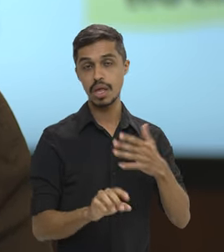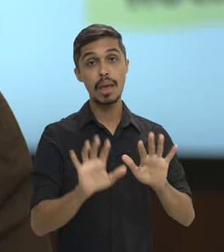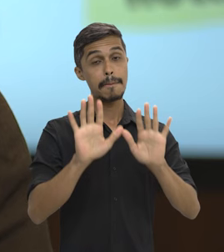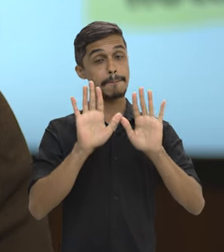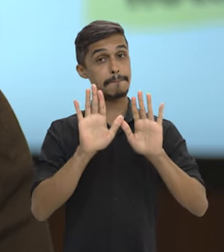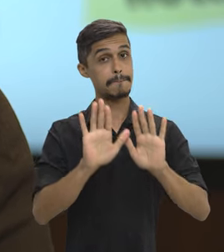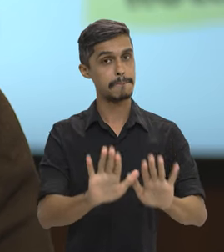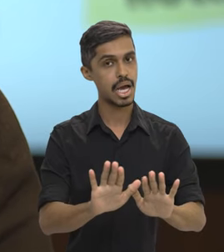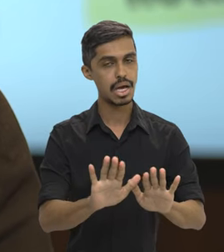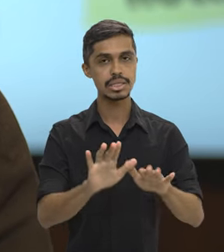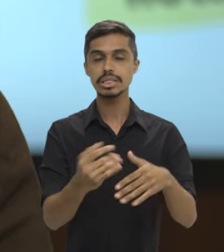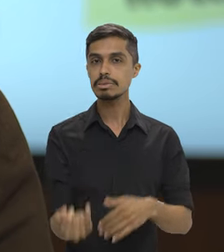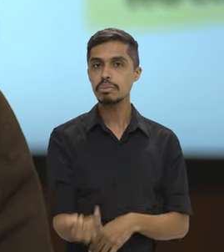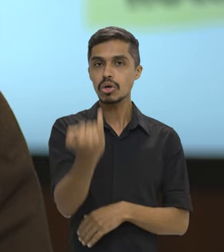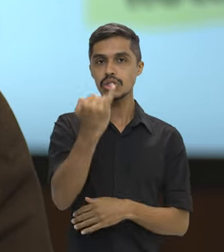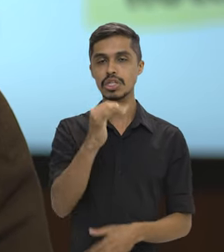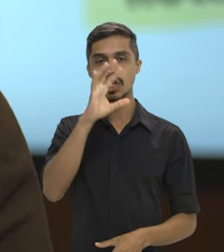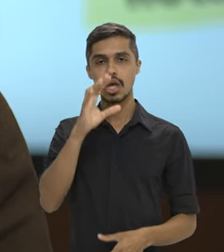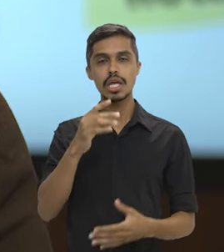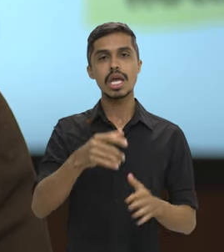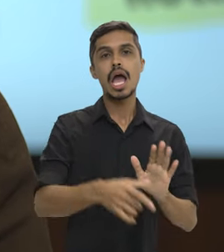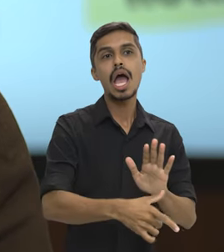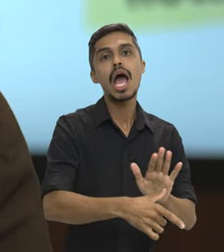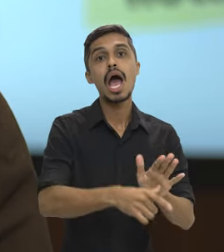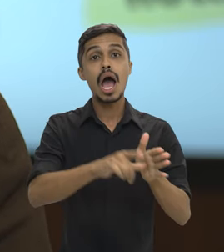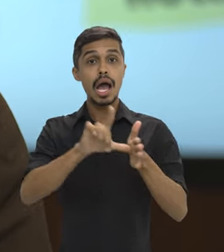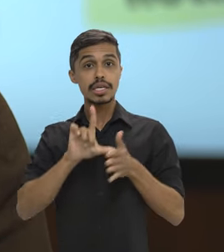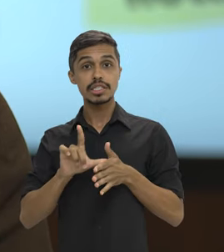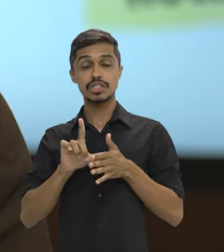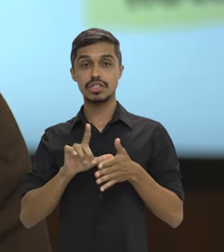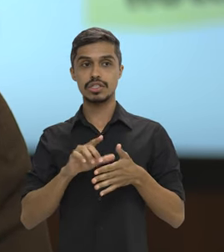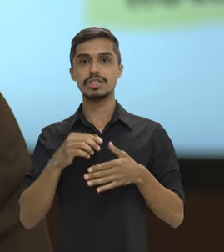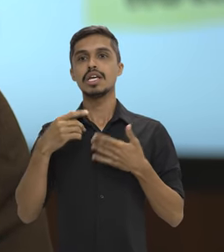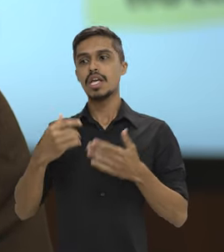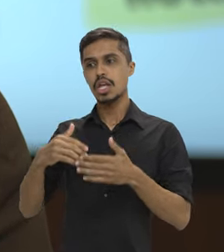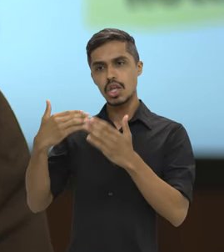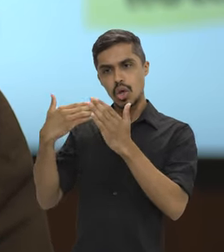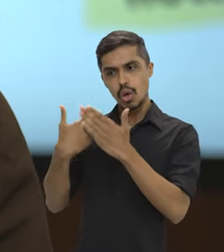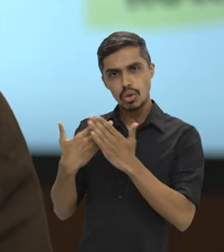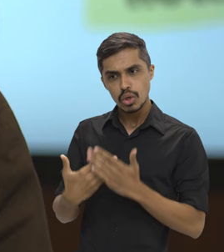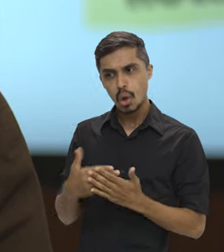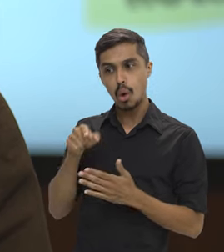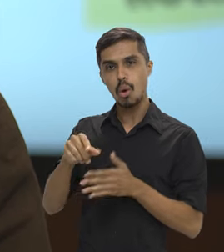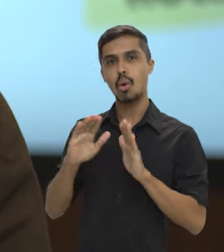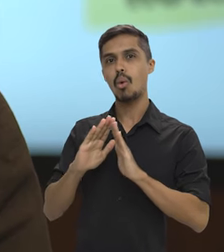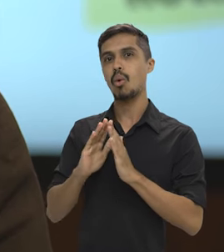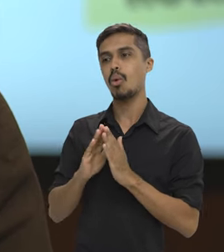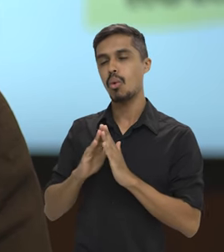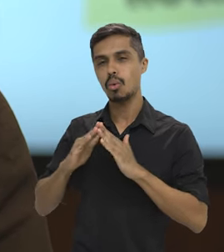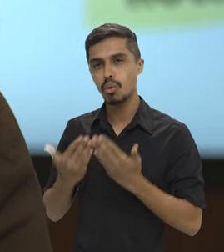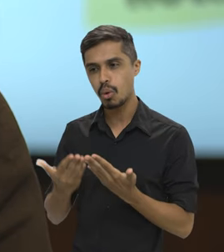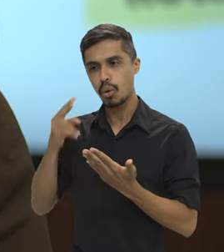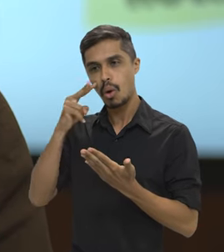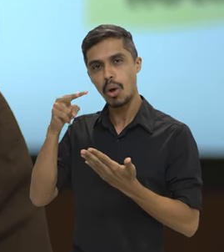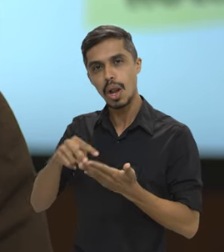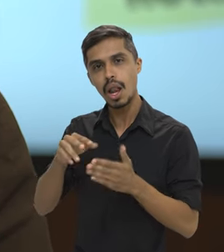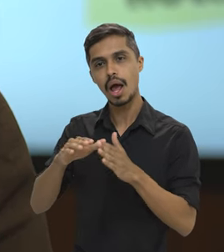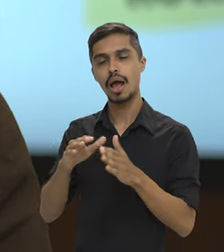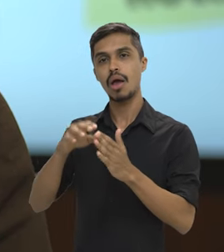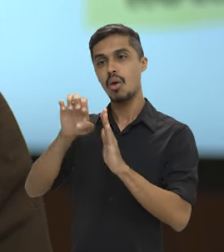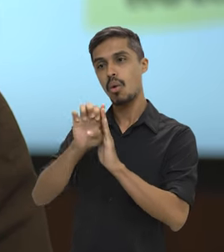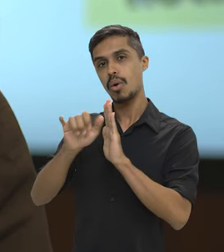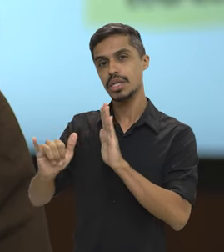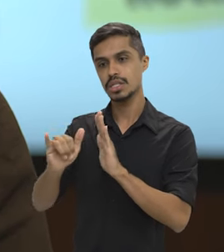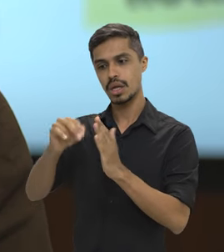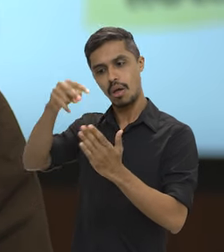de preferência. Agora, é muito importante, antes que ele vá fazer a inscrição, ele olhar no edital daquele bloco que